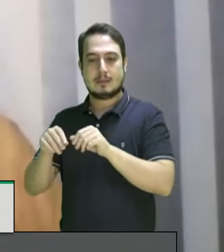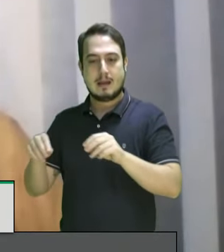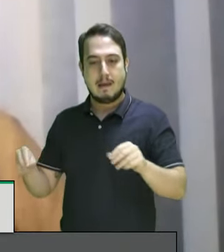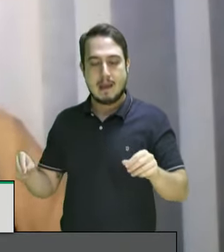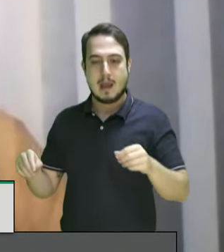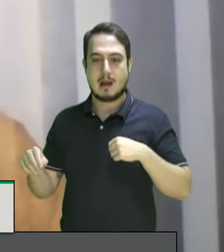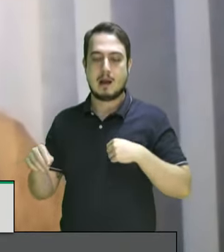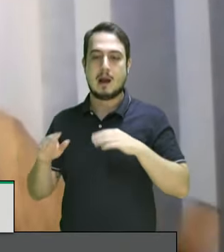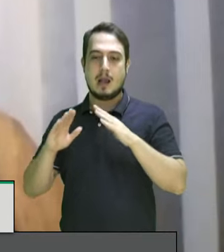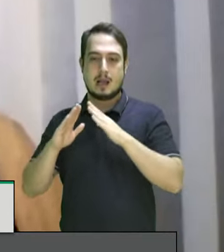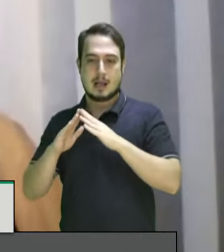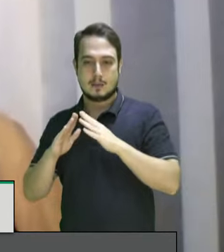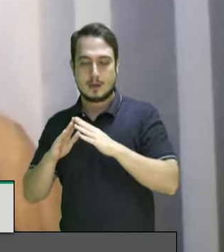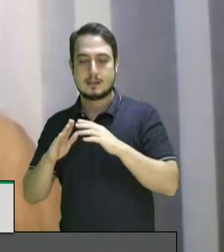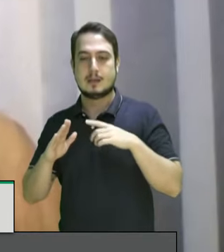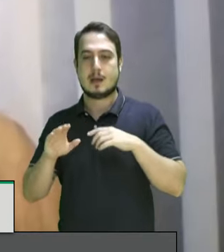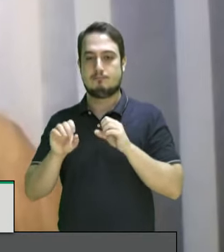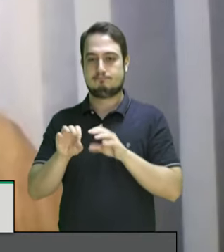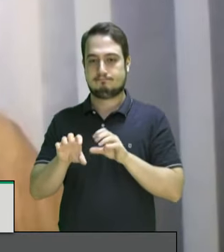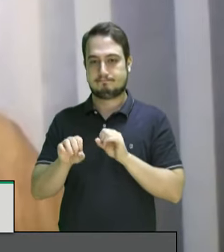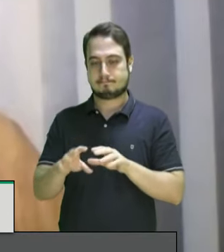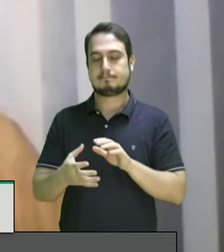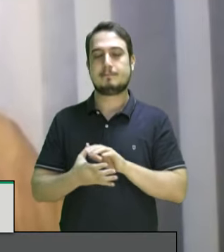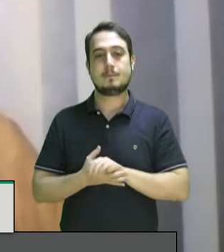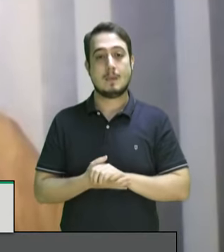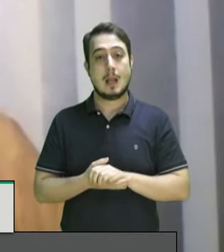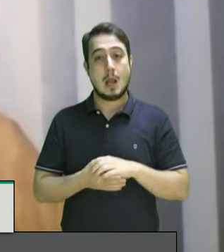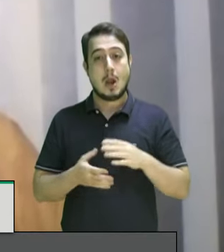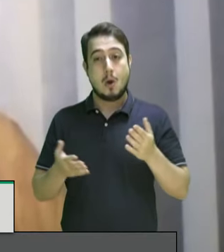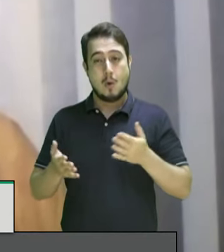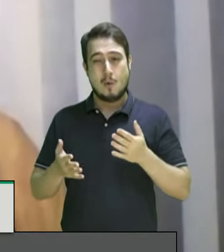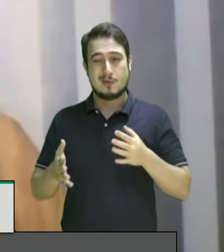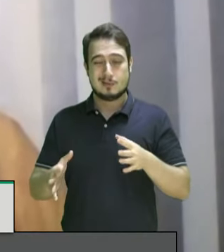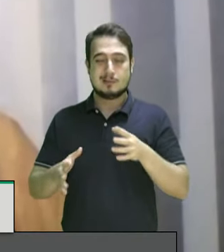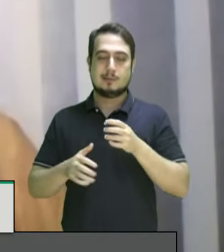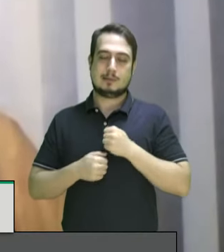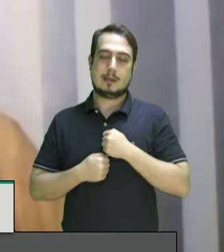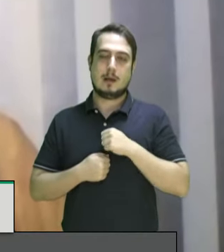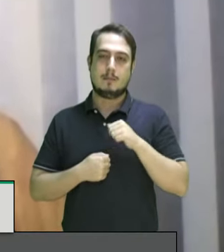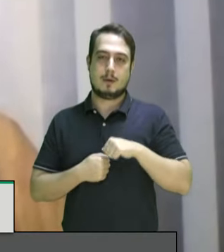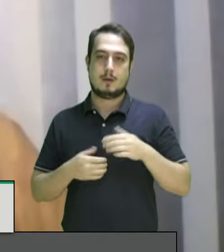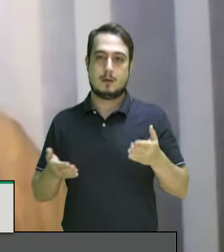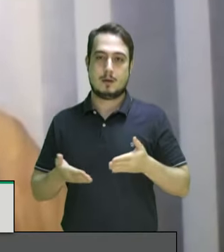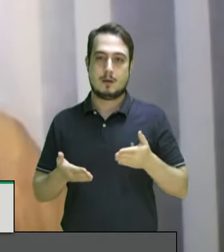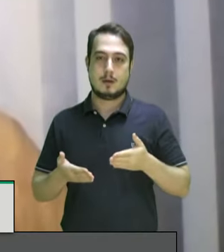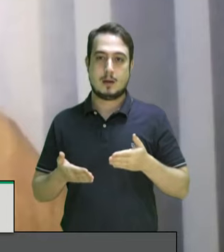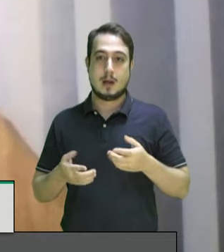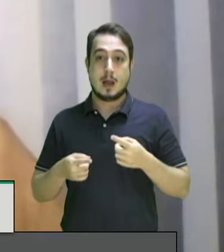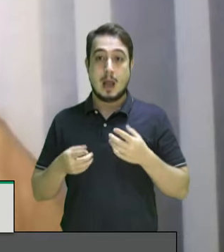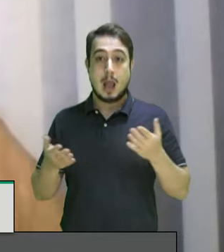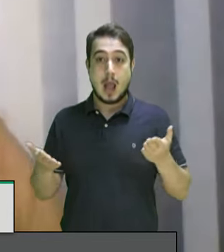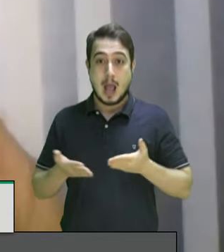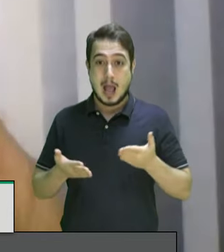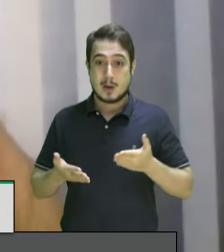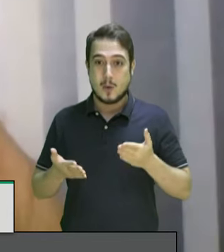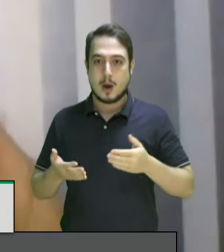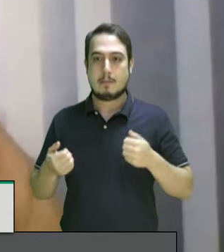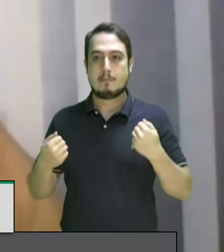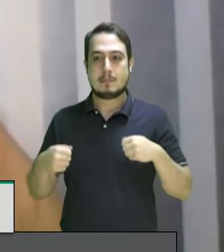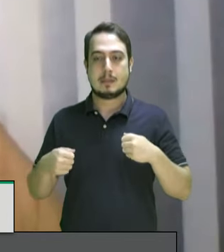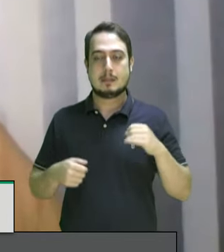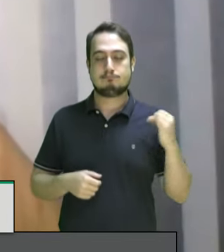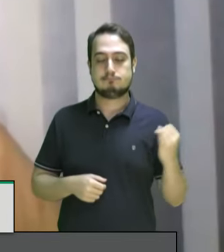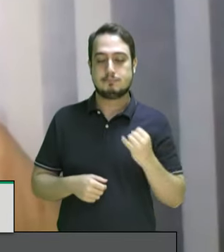e hoje nós colhemos o fruto de tudo isso que tem acontecido então é imperativo que nós entendamos